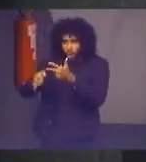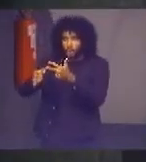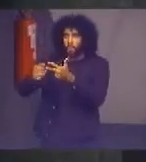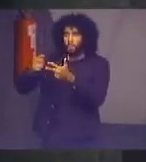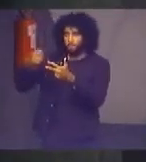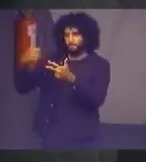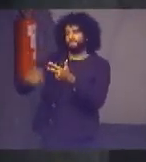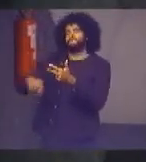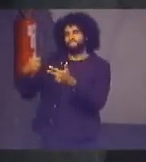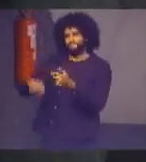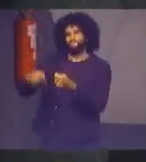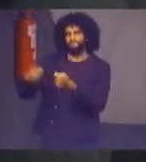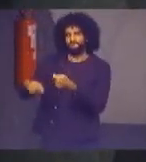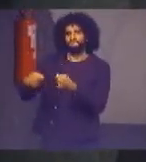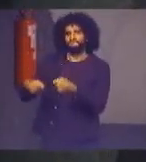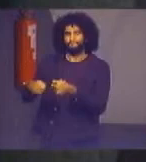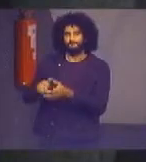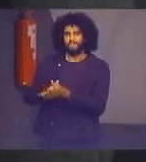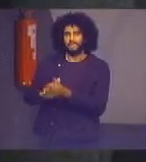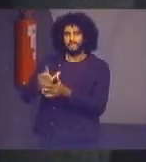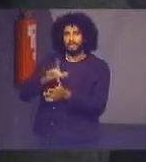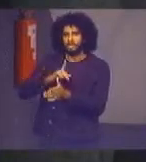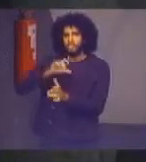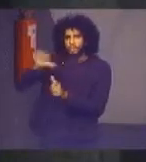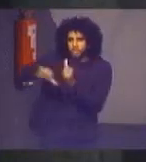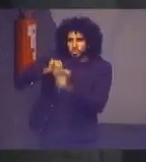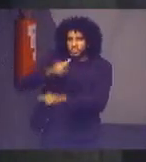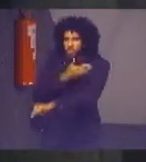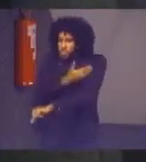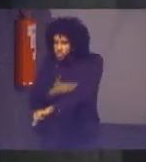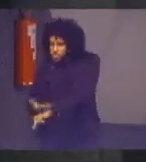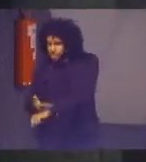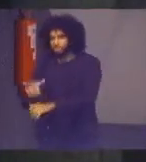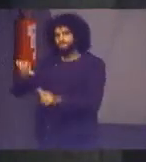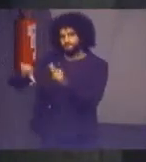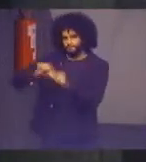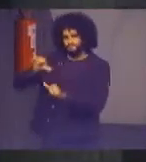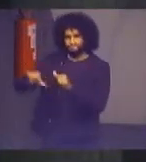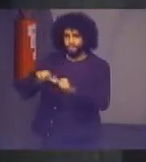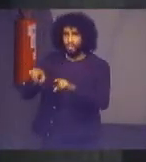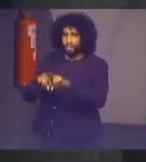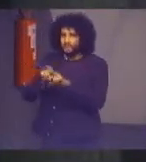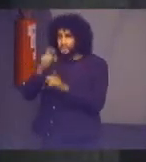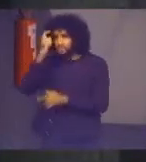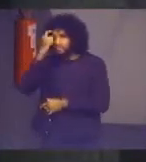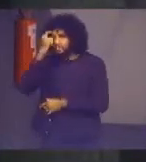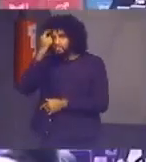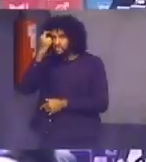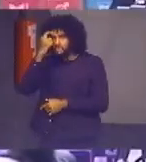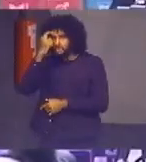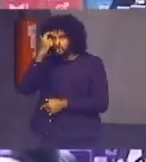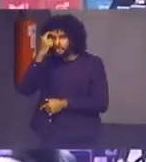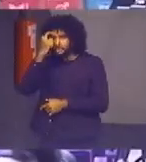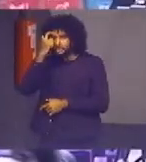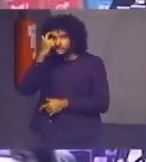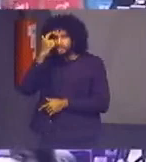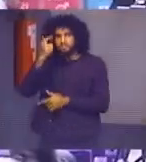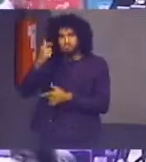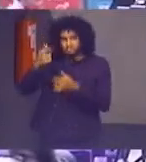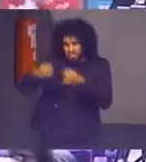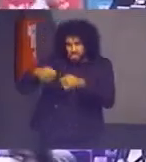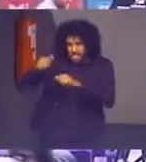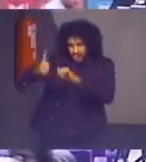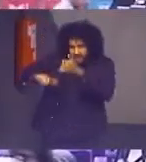mudar os hábitos ainda precisa pensar e ainda precisa